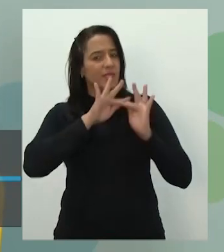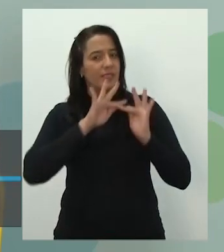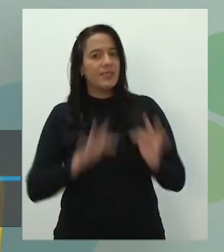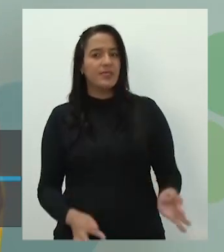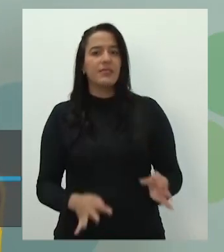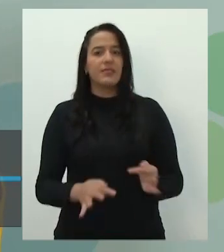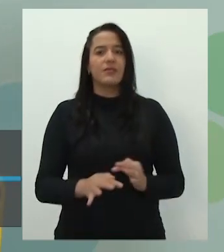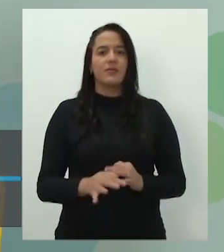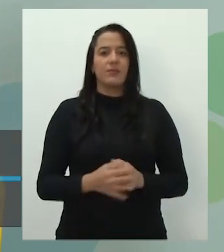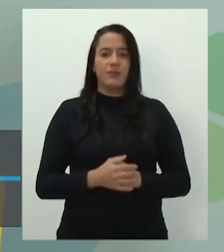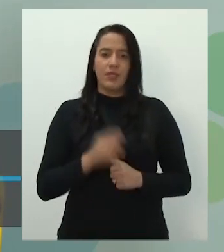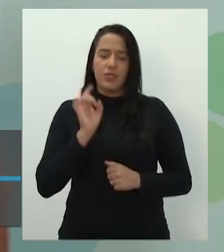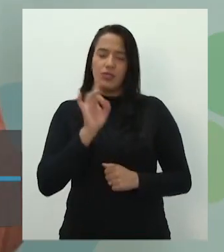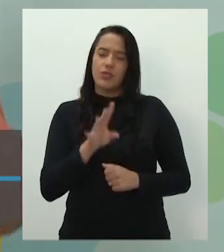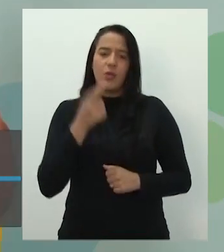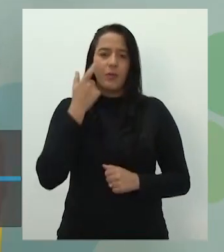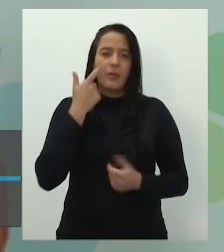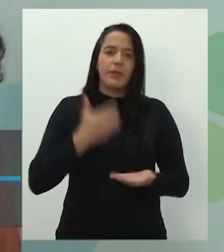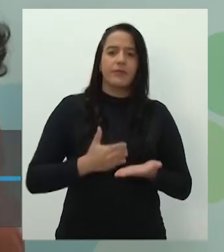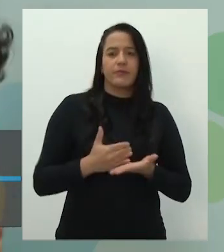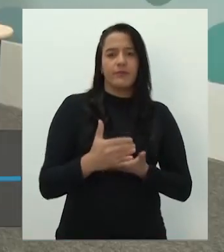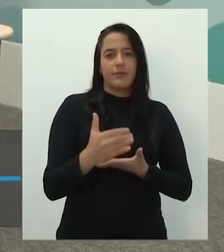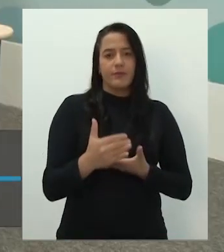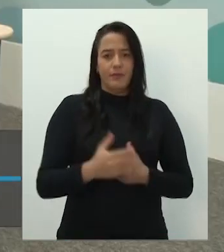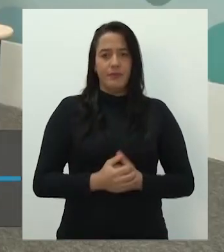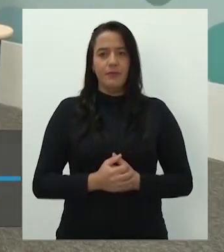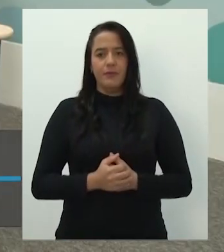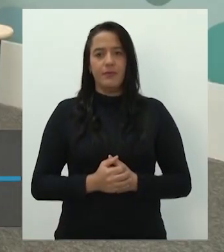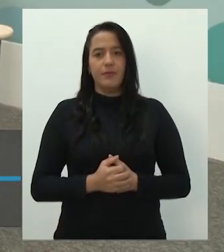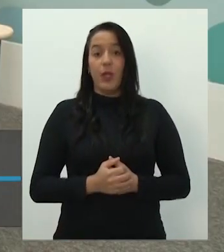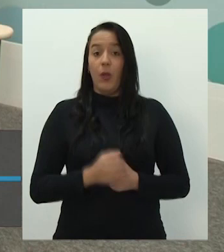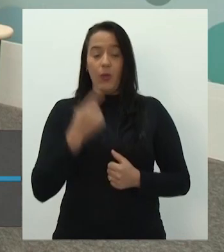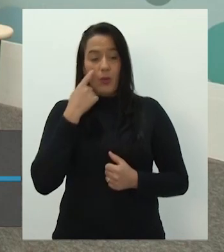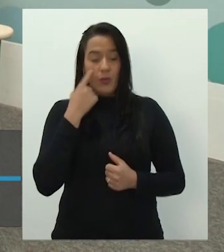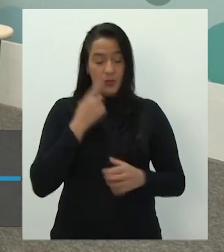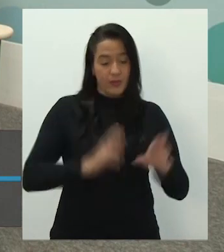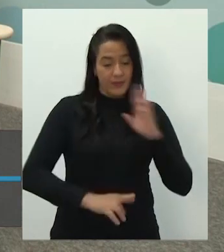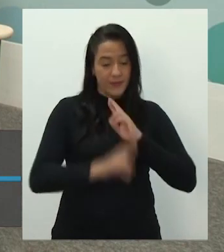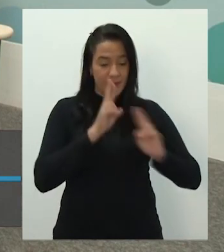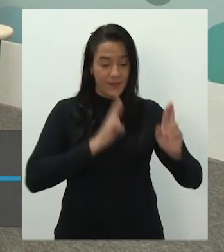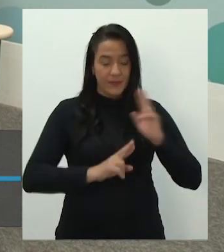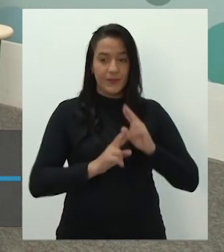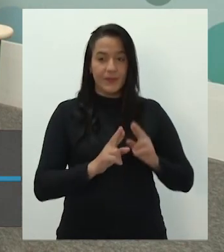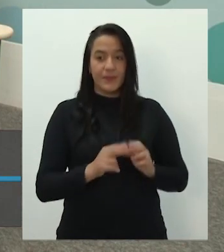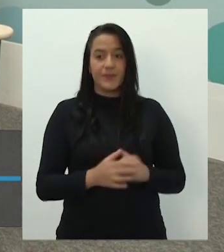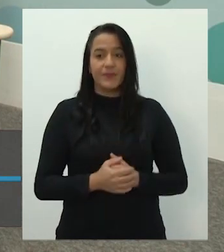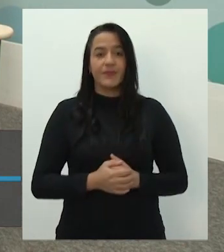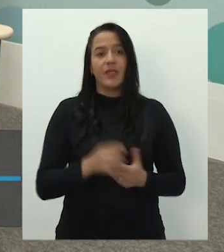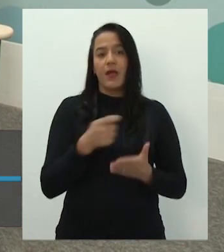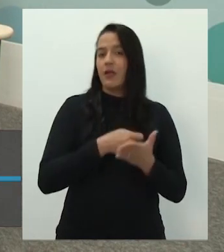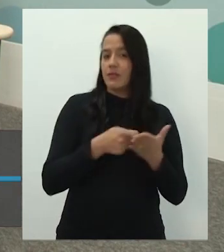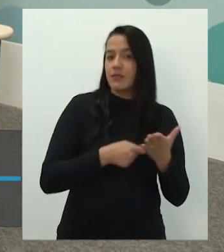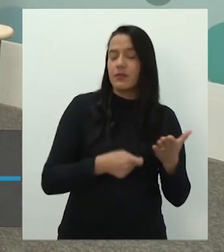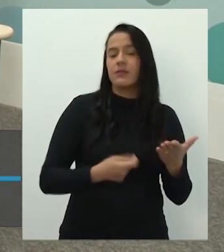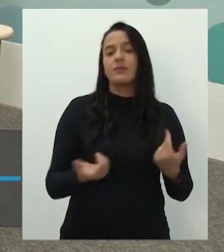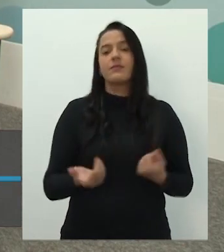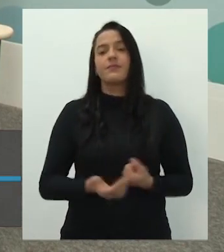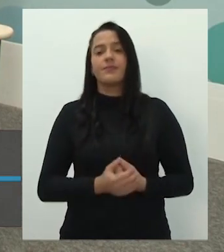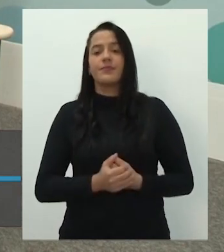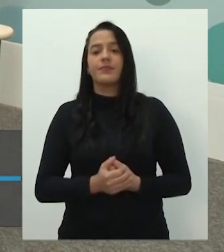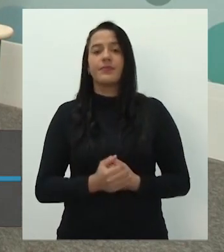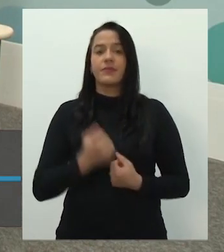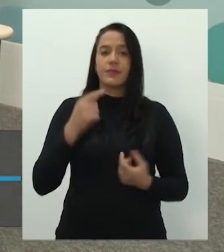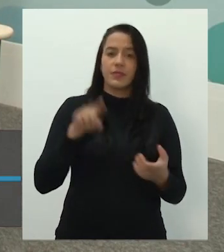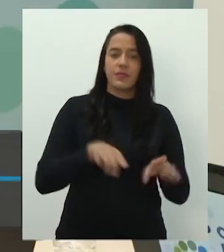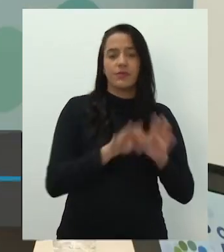porque é só uma colhida, tá? Eu ainda não... Ah, respostas aparecendo, é a escrita, é um conjunto de